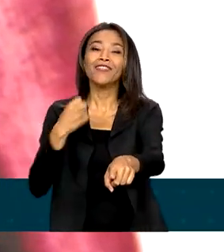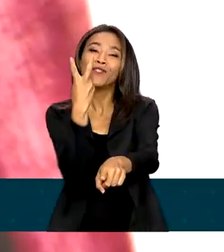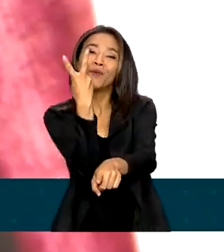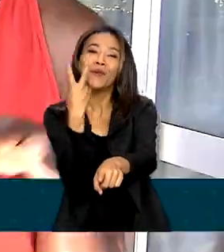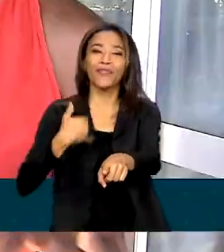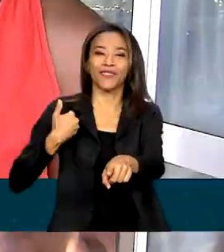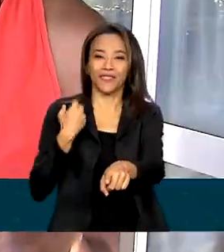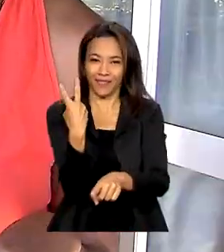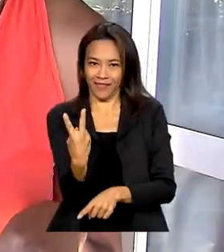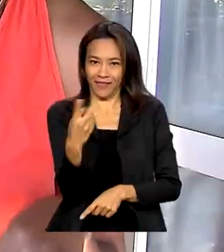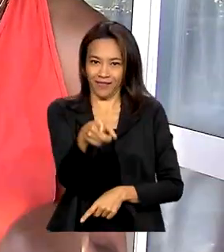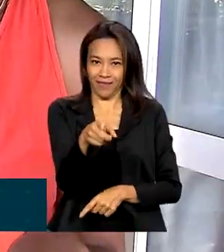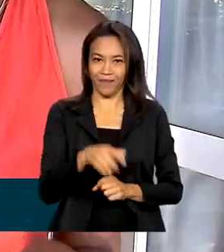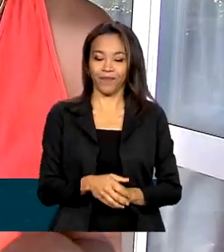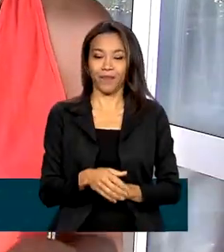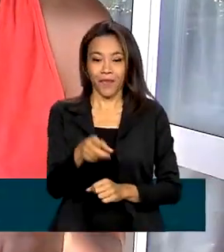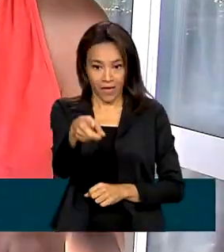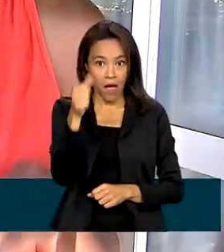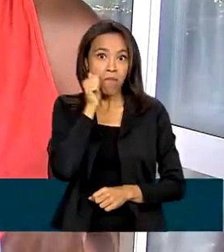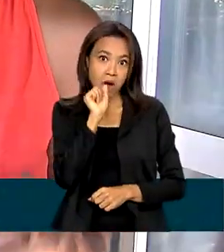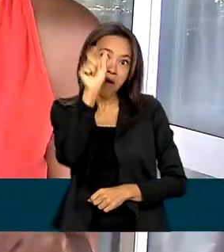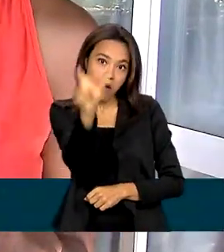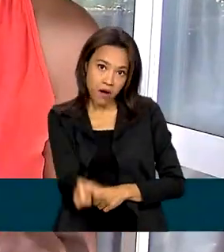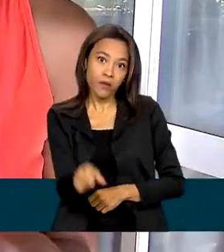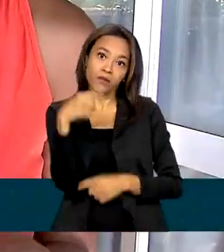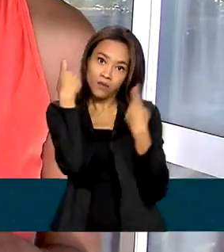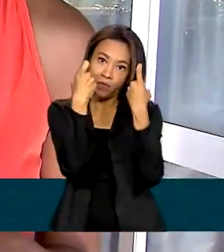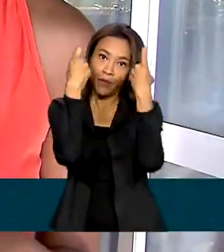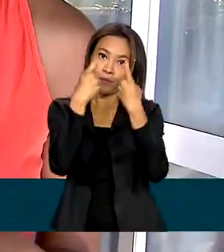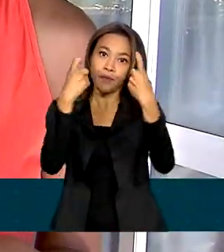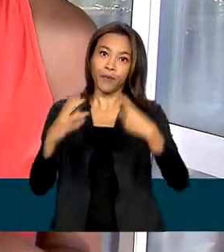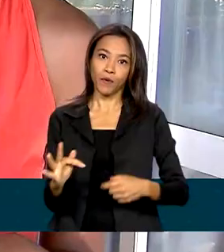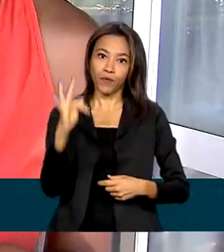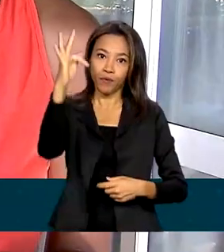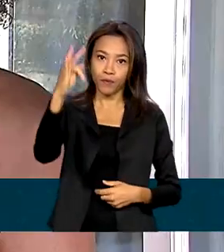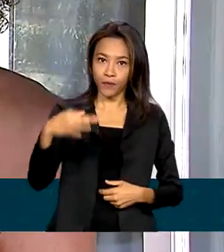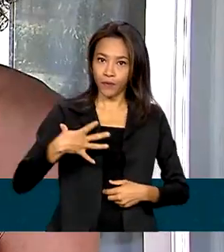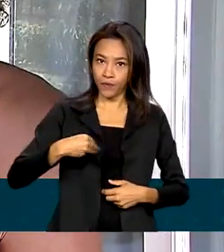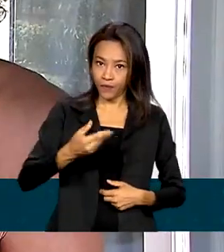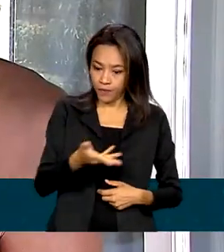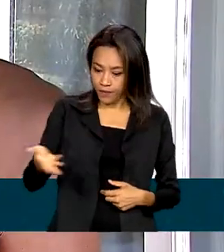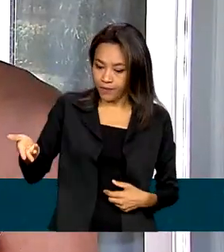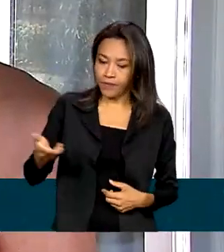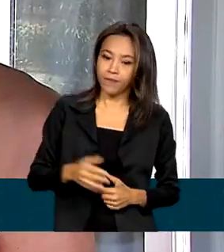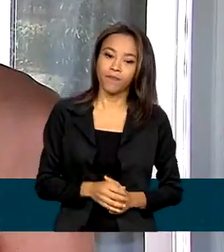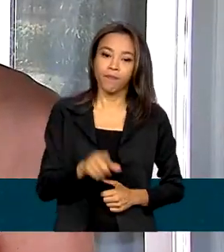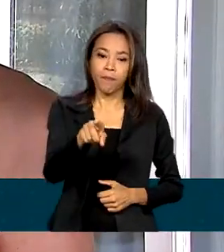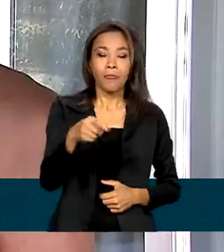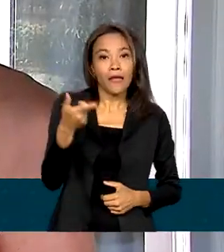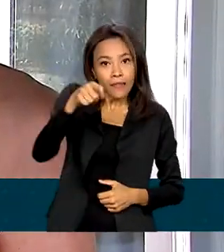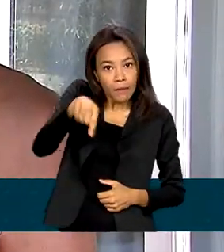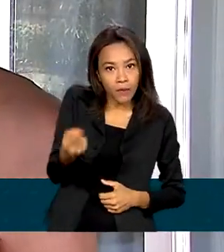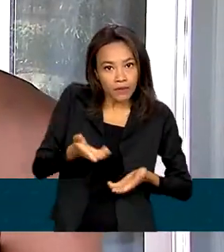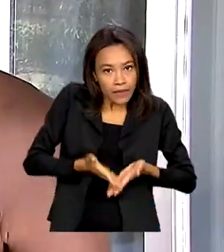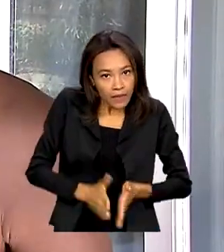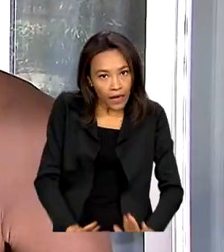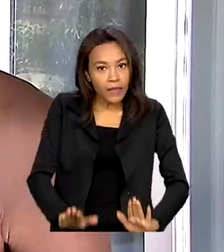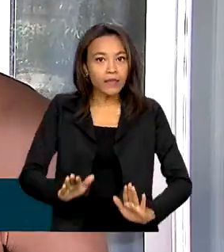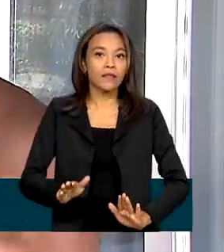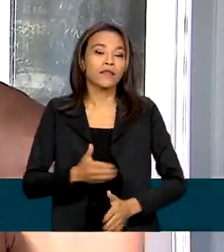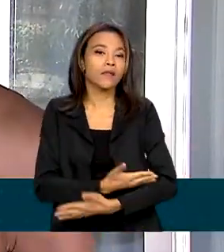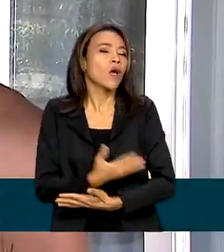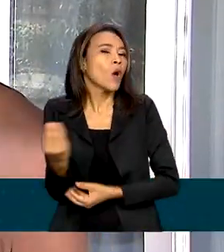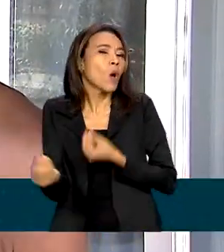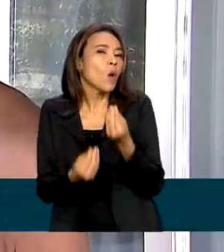aninhos. Como qualquer mãe, ela se preocupa com o futuro dos filhos. Depois que essa criança nasce, como é que o